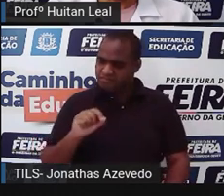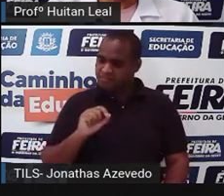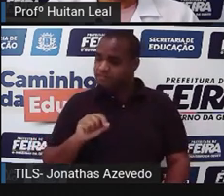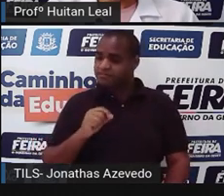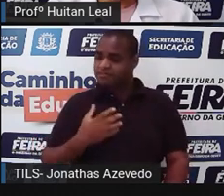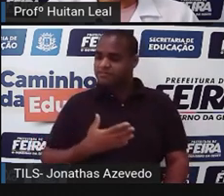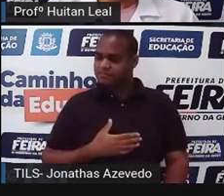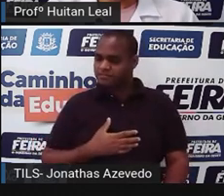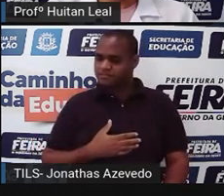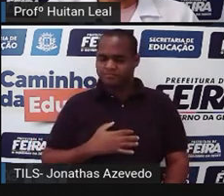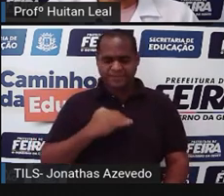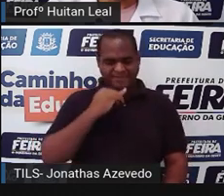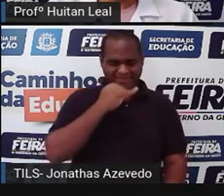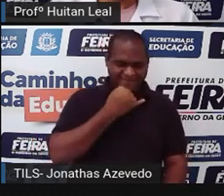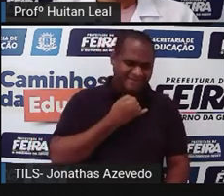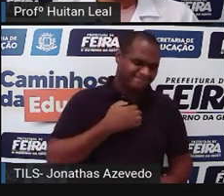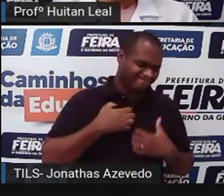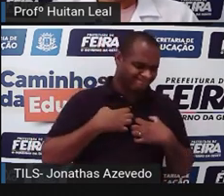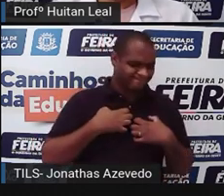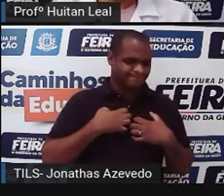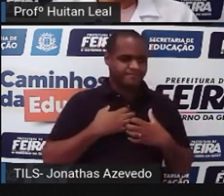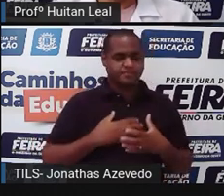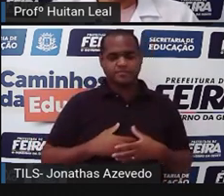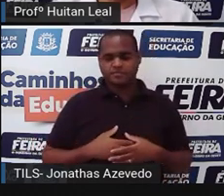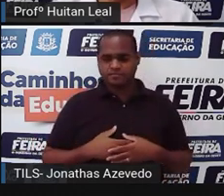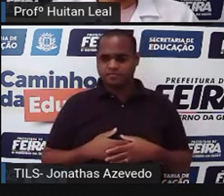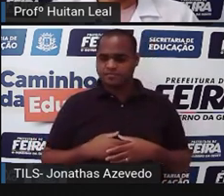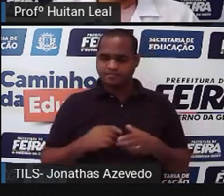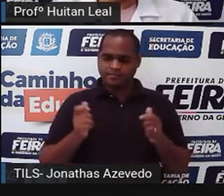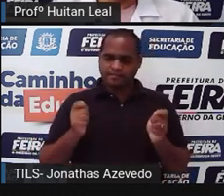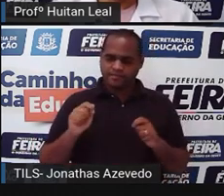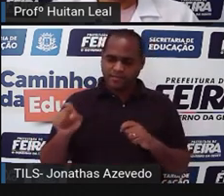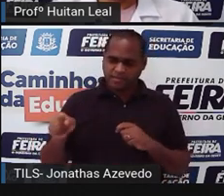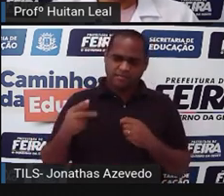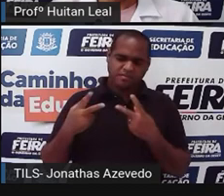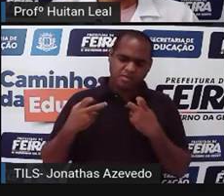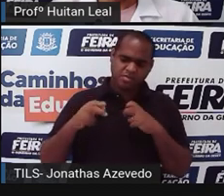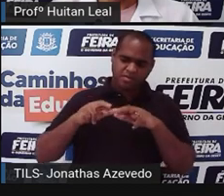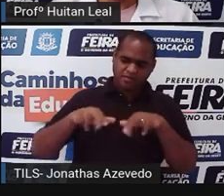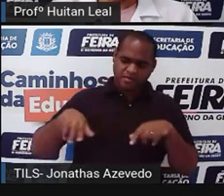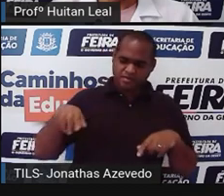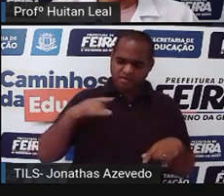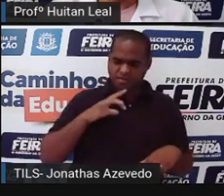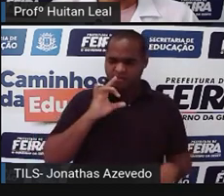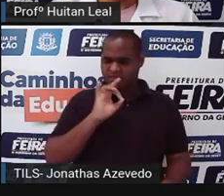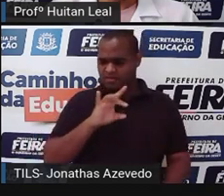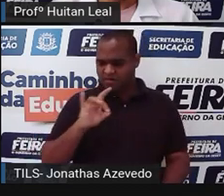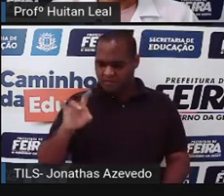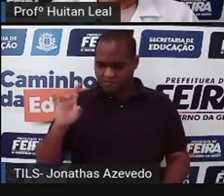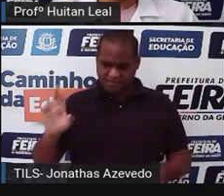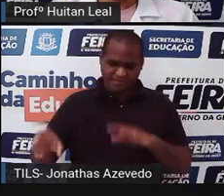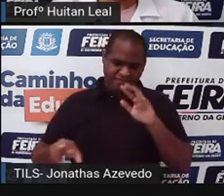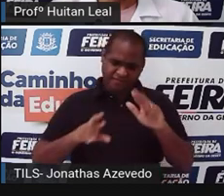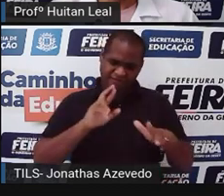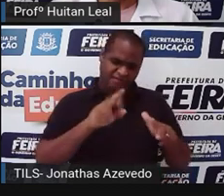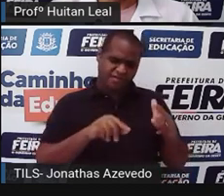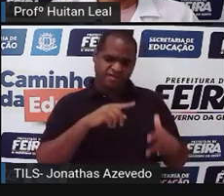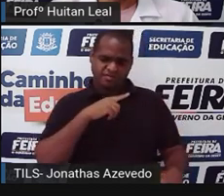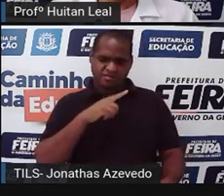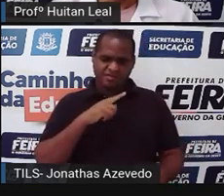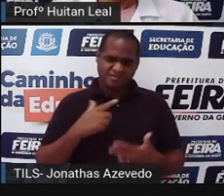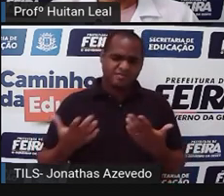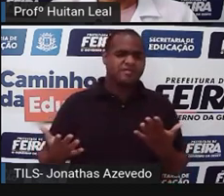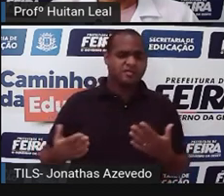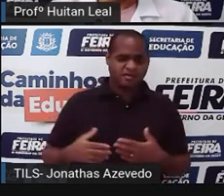Hugo, entristecido. Será que você não percebe que cada um é mais tolo que o outro? Rosnou